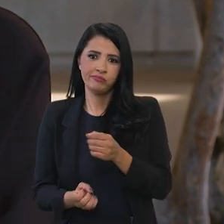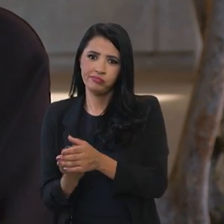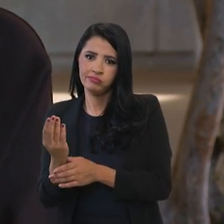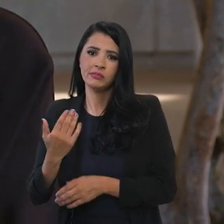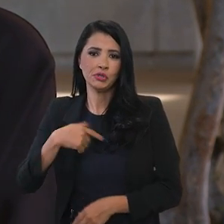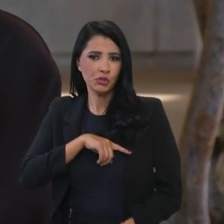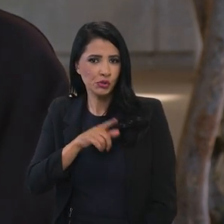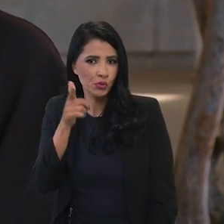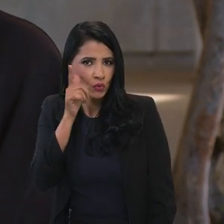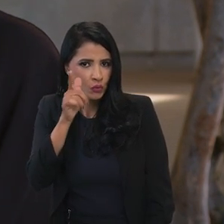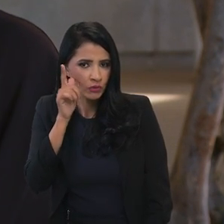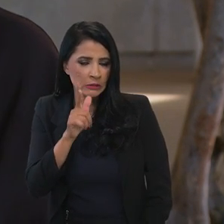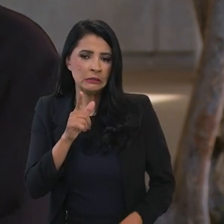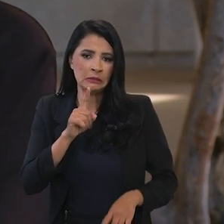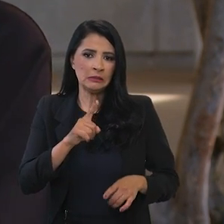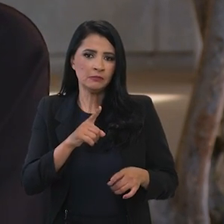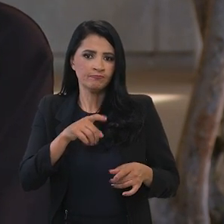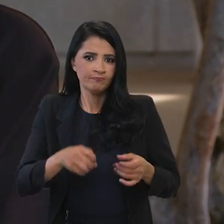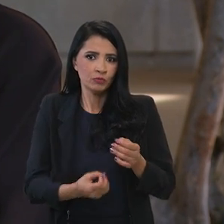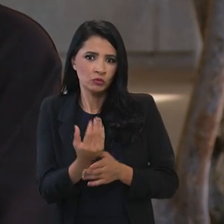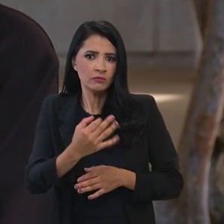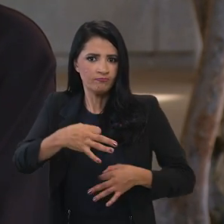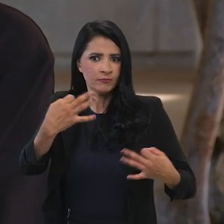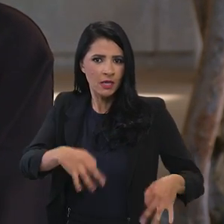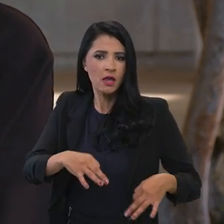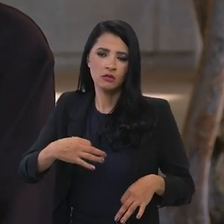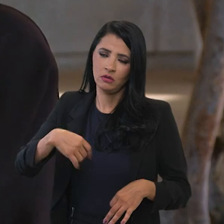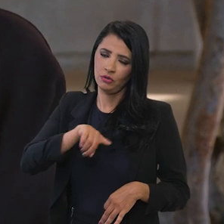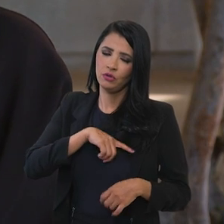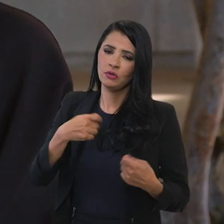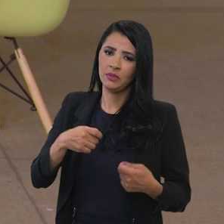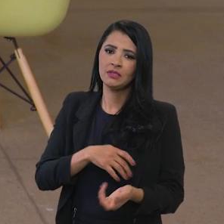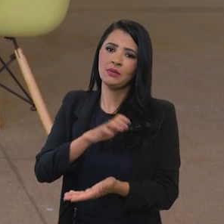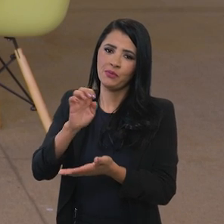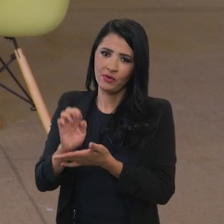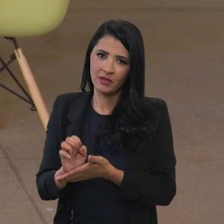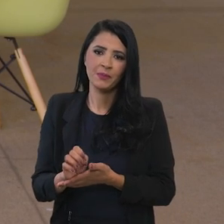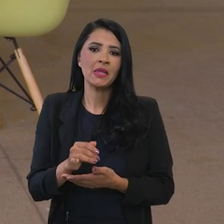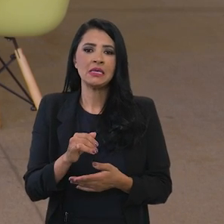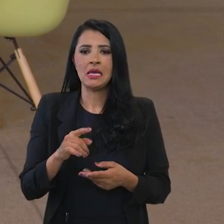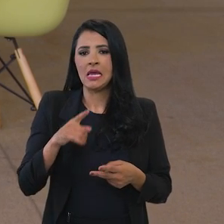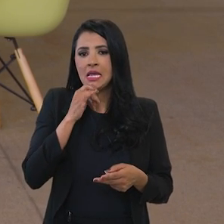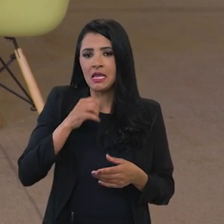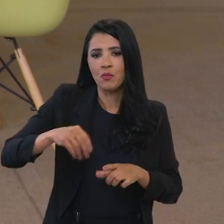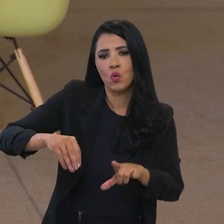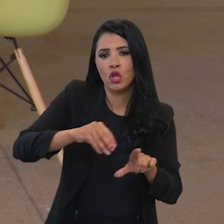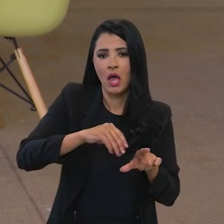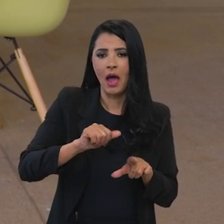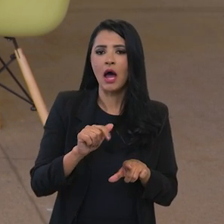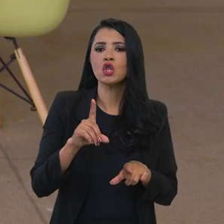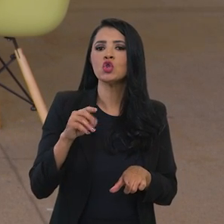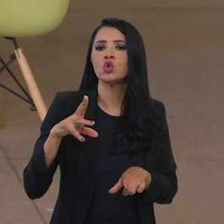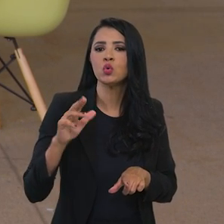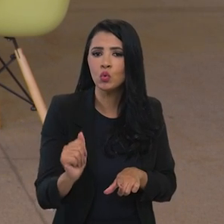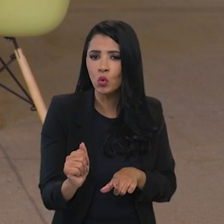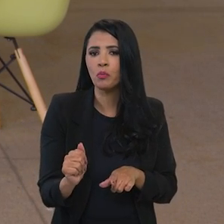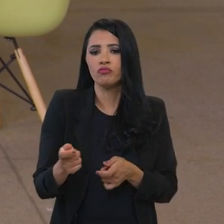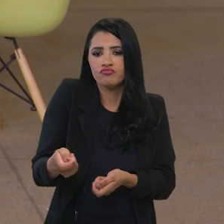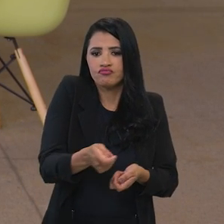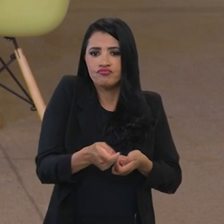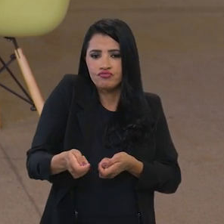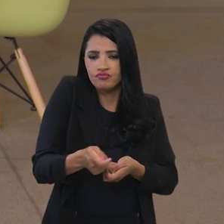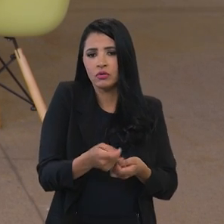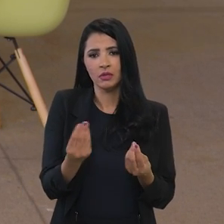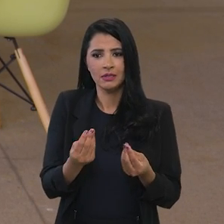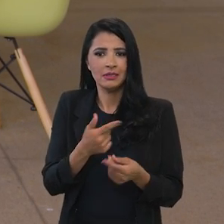eficiente é necessário que a gente importe adubos e fertilizantes por exemplo ou seja se o Brasil não tivesse acesso a esses insumos no mercado externo